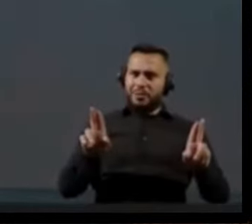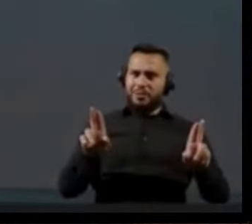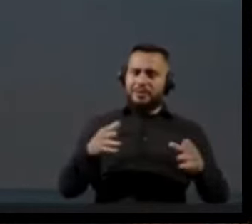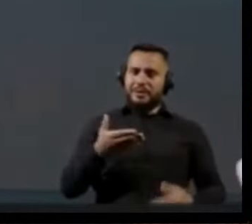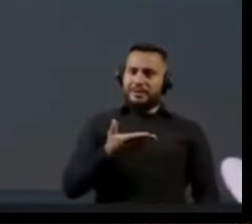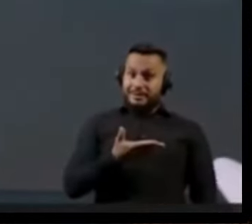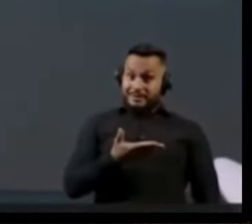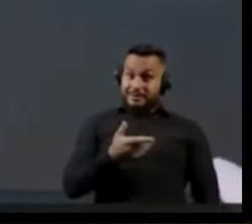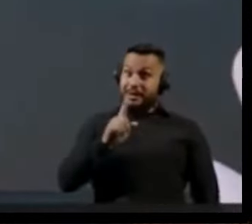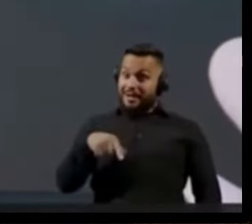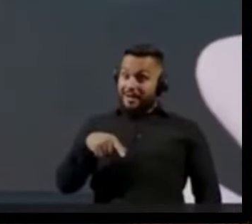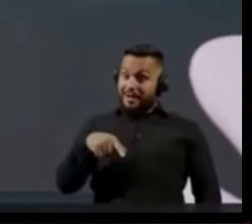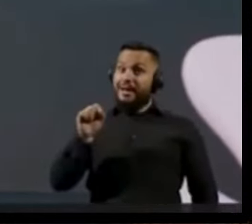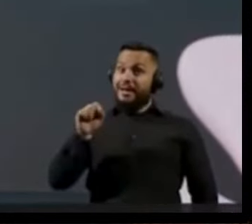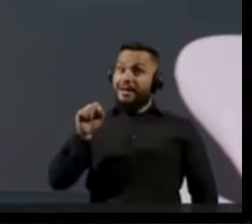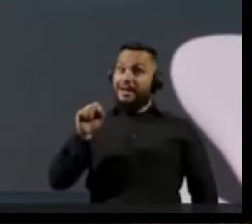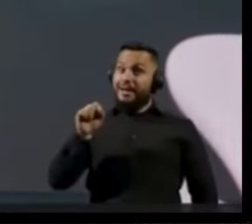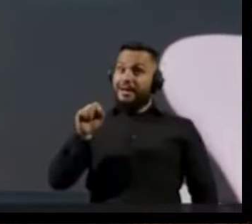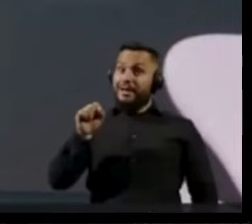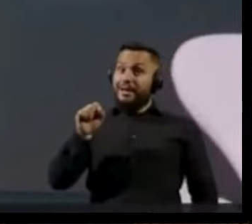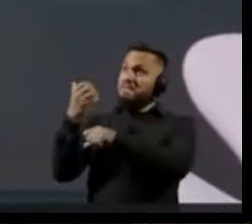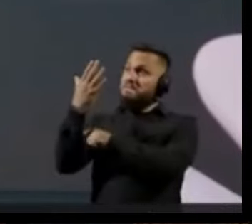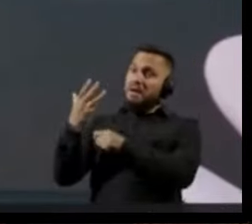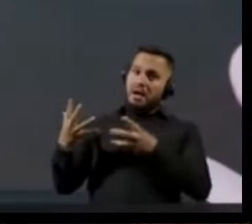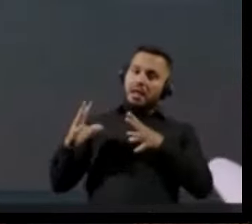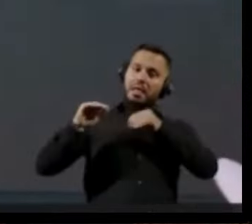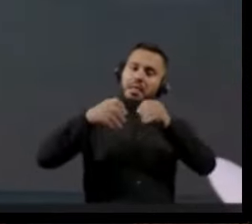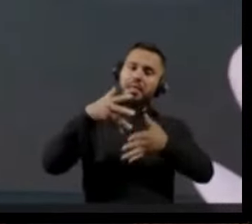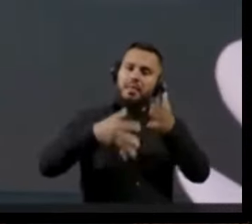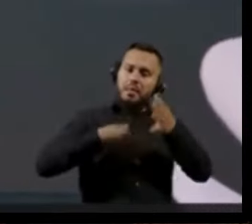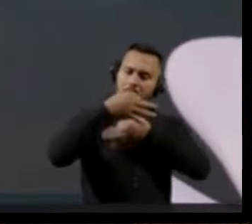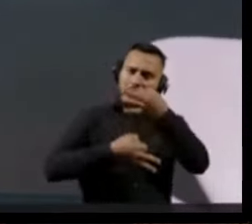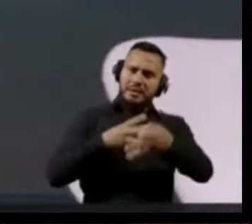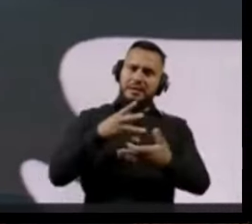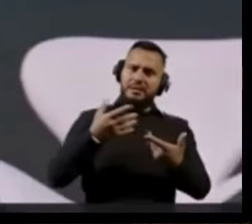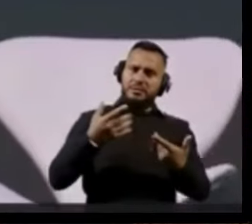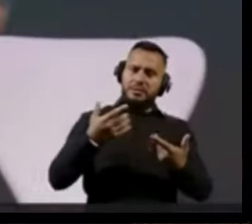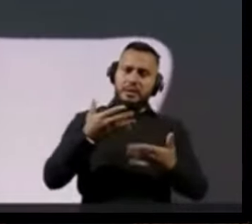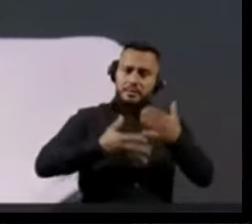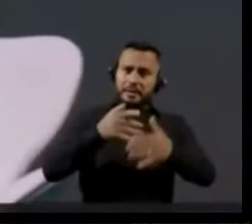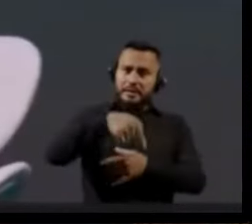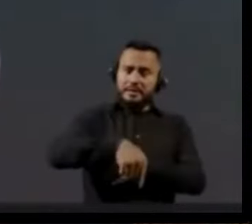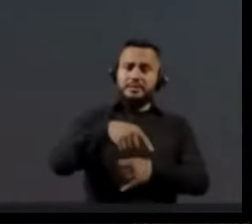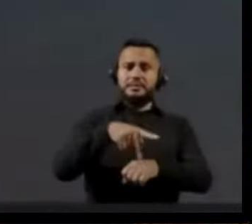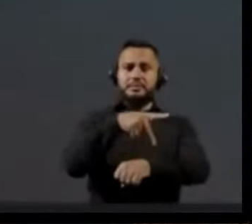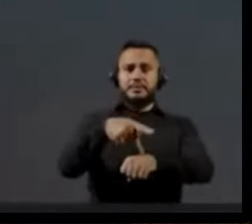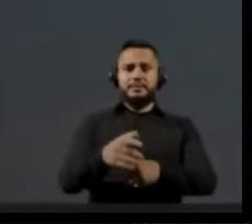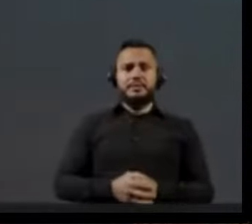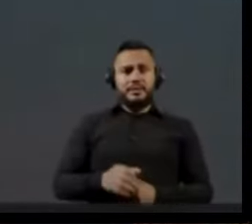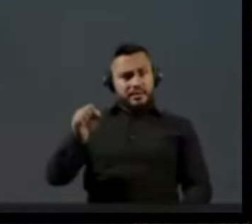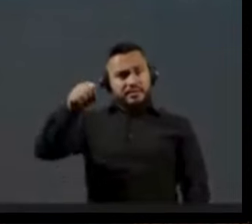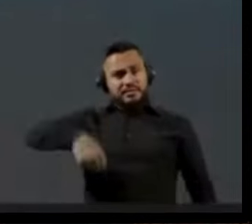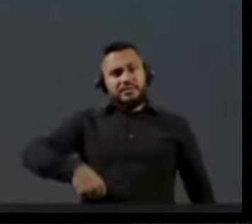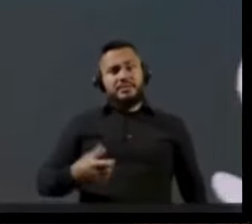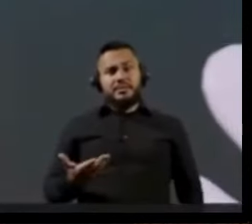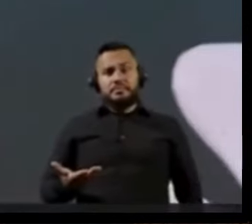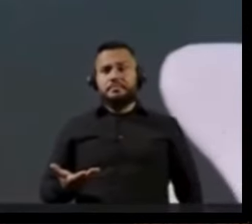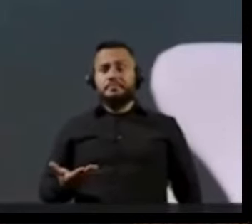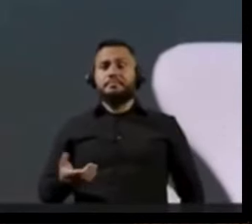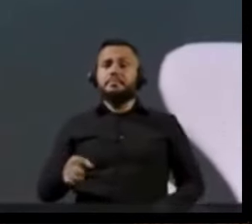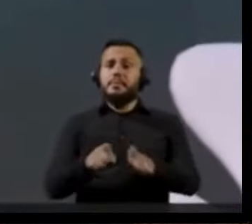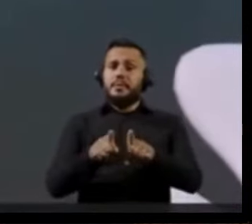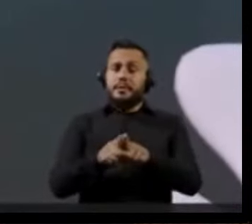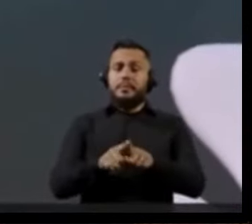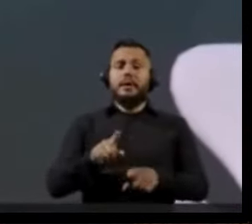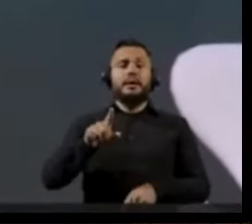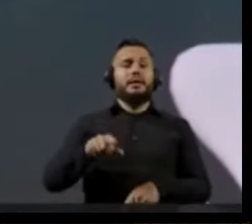interferência internacional no nosso país? Isso é uma interferência internacional no nosso país. E além disso, é